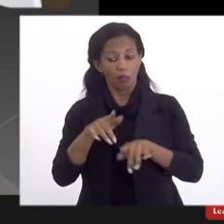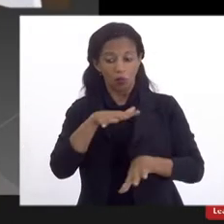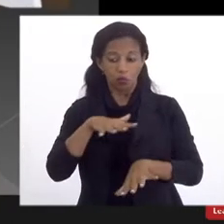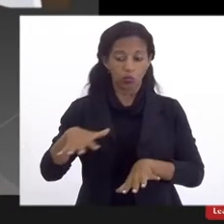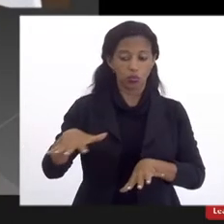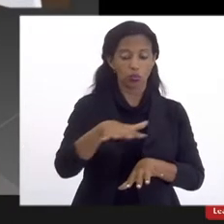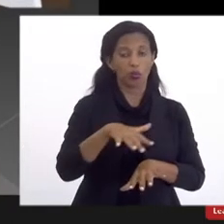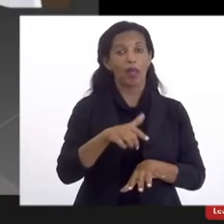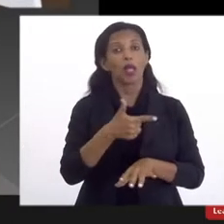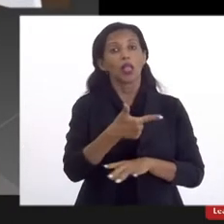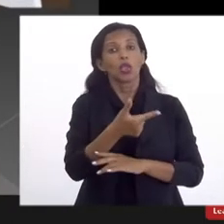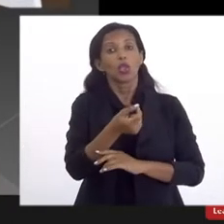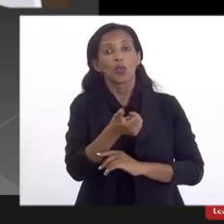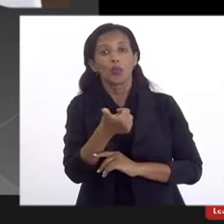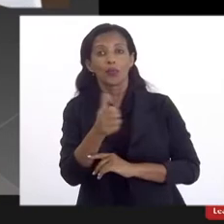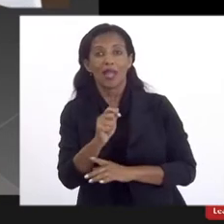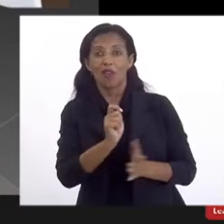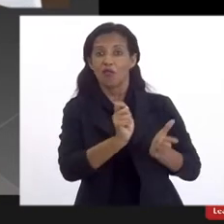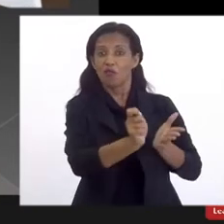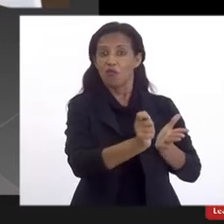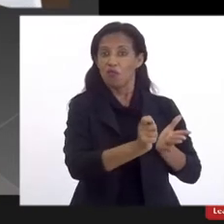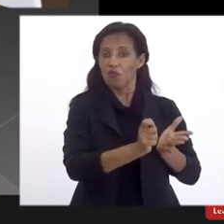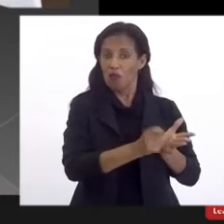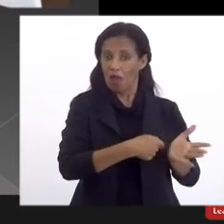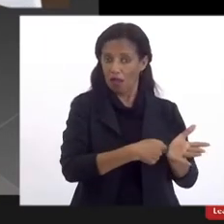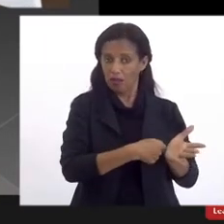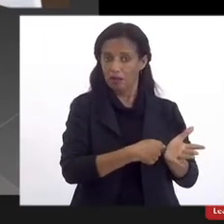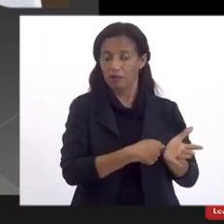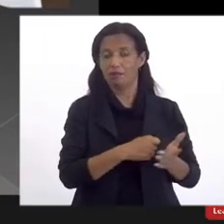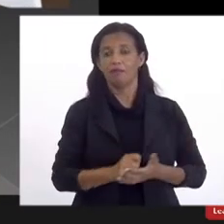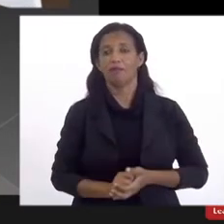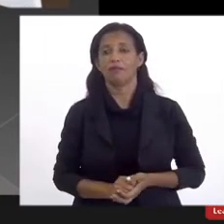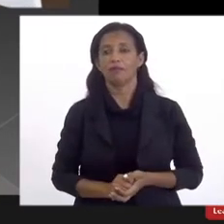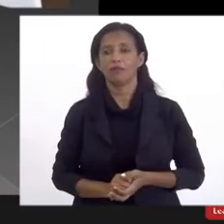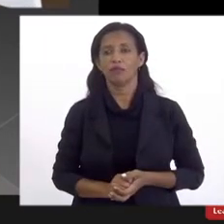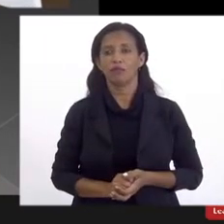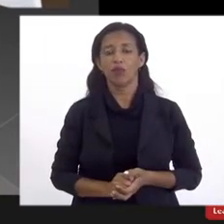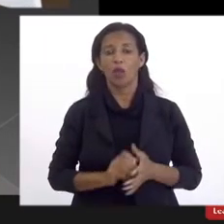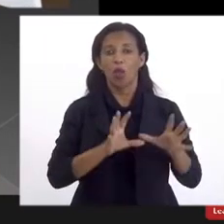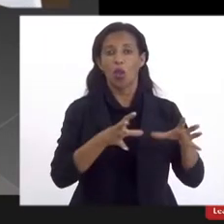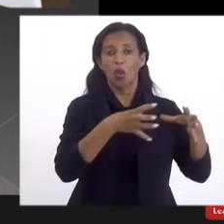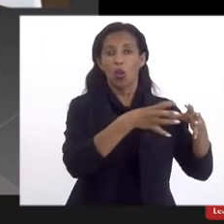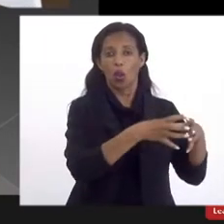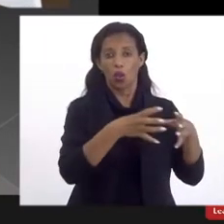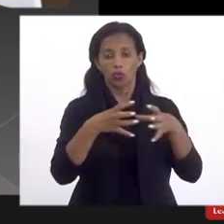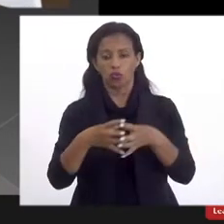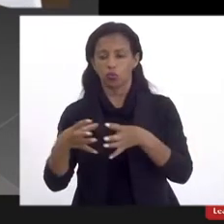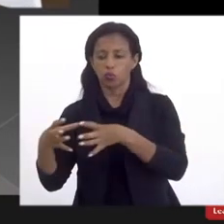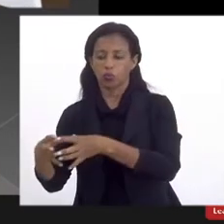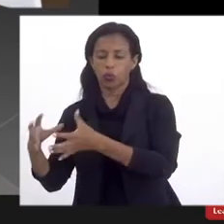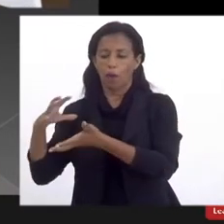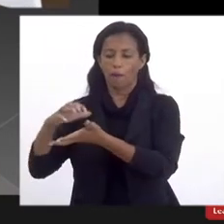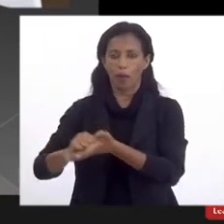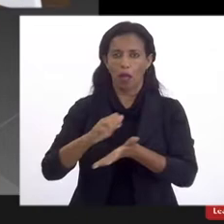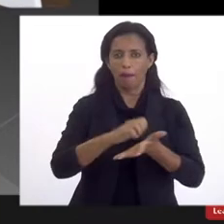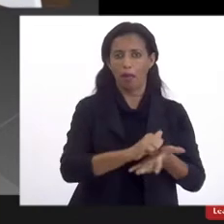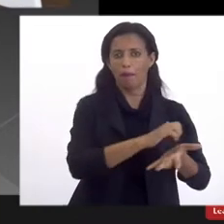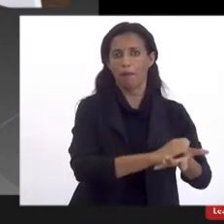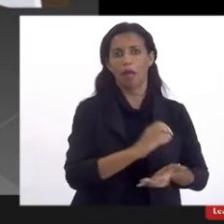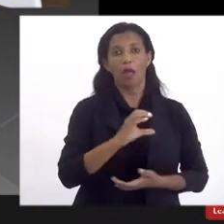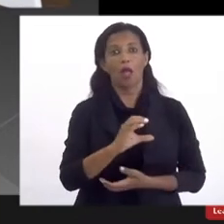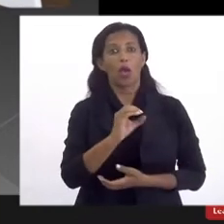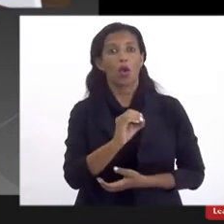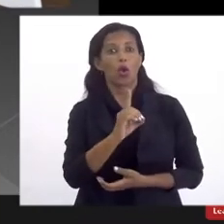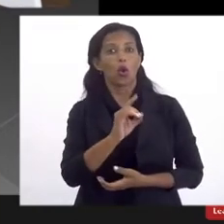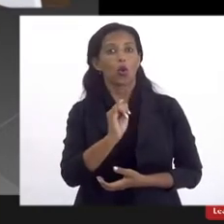em 2010, foi então assinado um termo de sessão de uso de lotes de propriedade da Codim, né, e